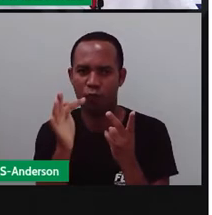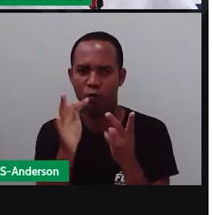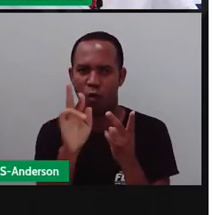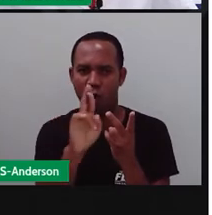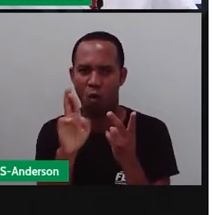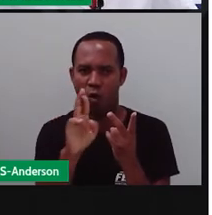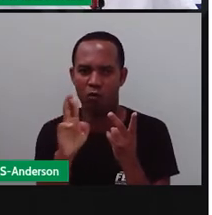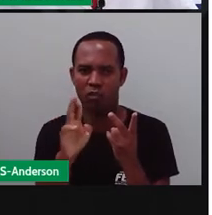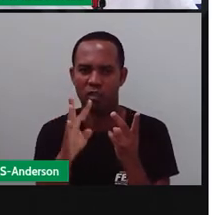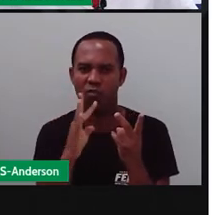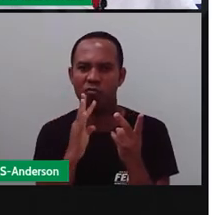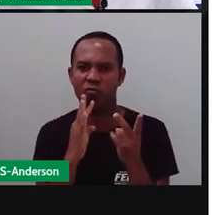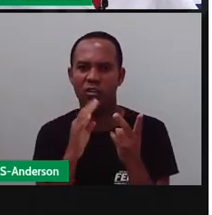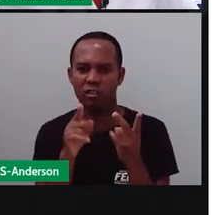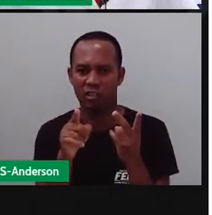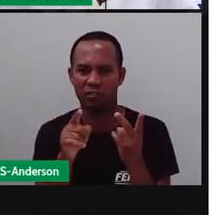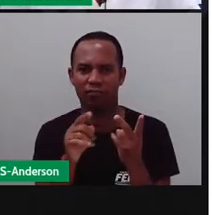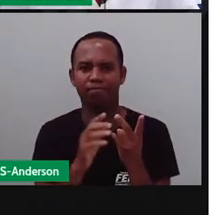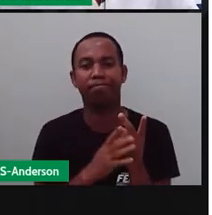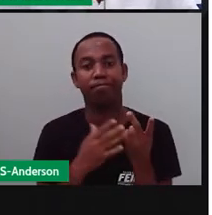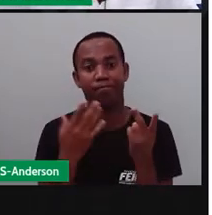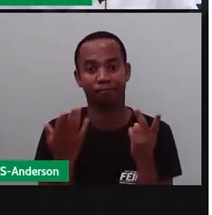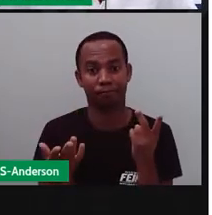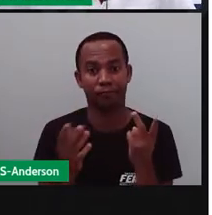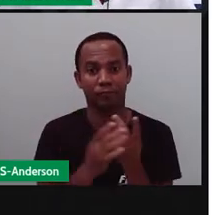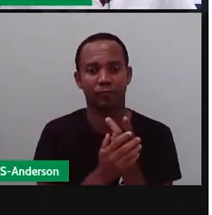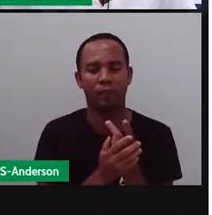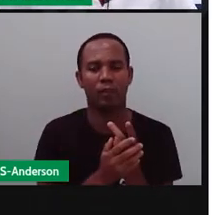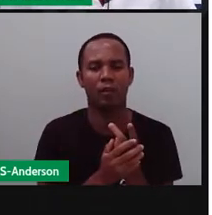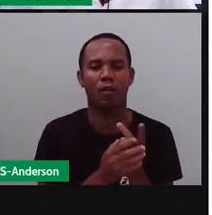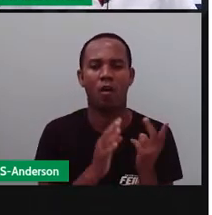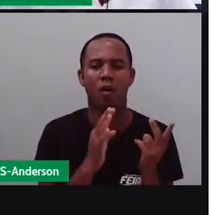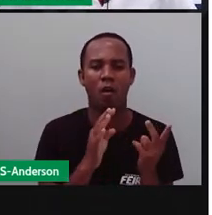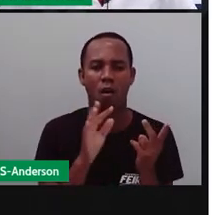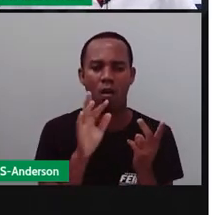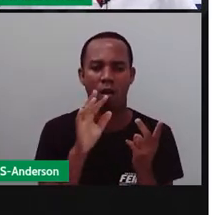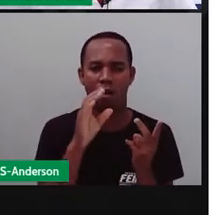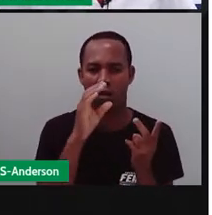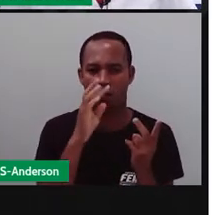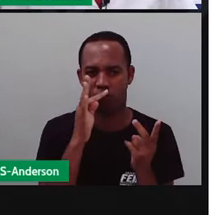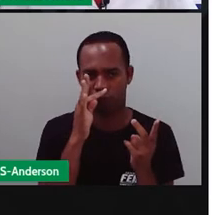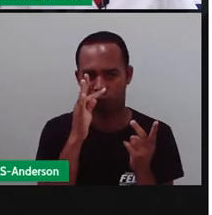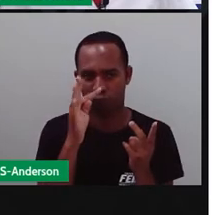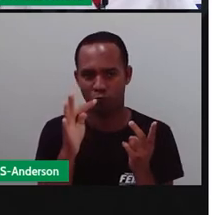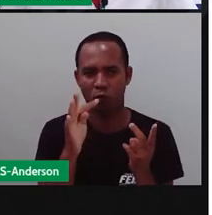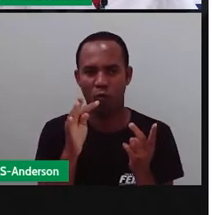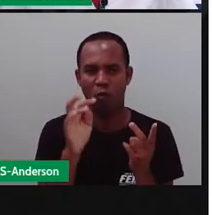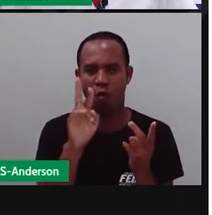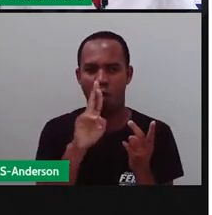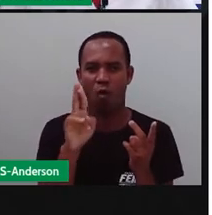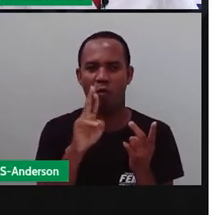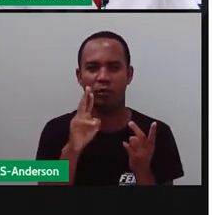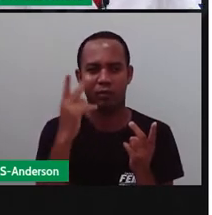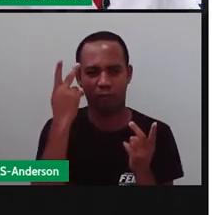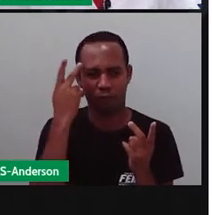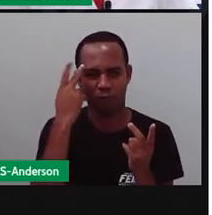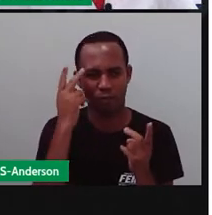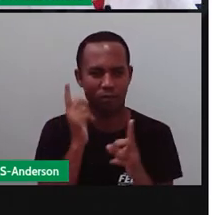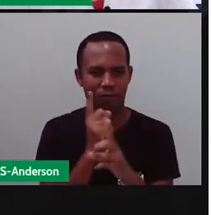difícil da gente encontrar aqui na nossa região. A rosa já é uma coisa mais comum. Mas fica aí como atividade para vocês, né?